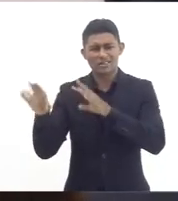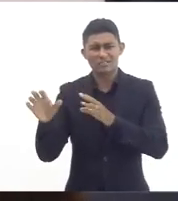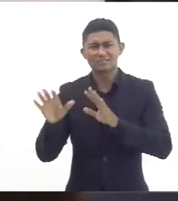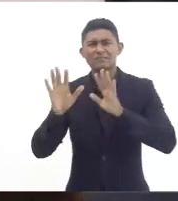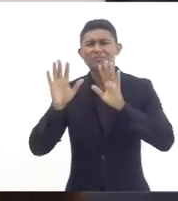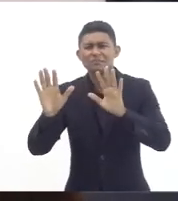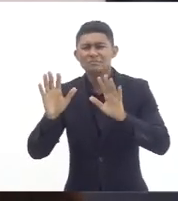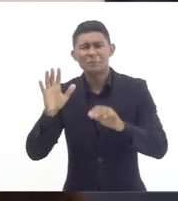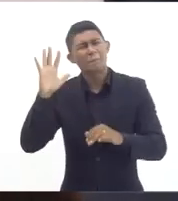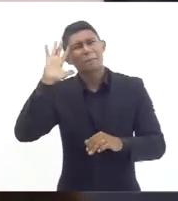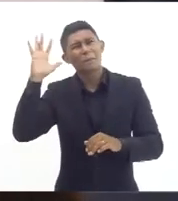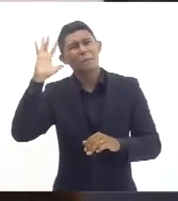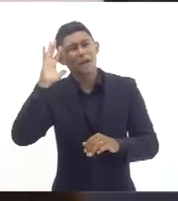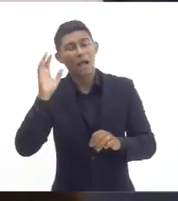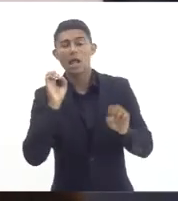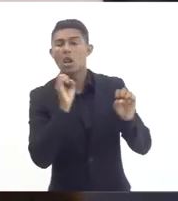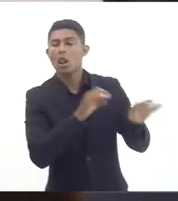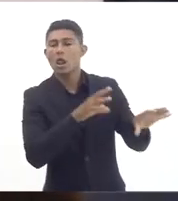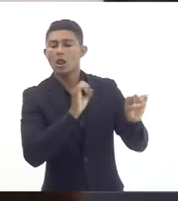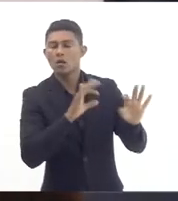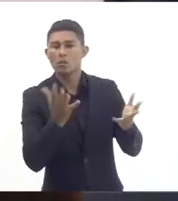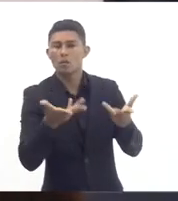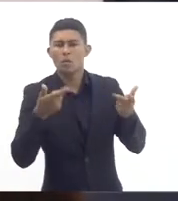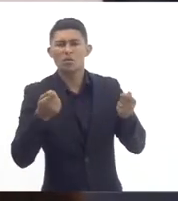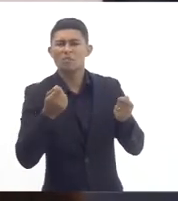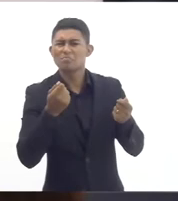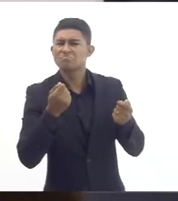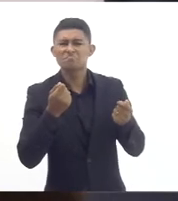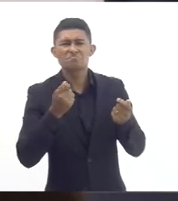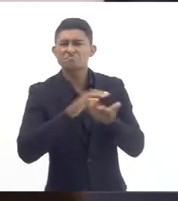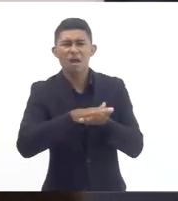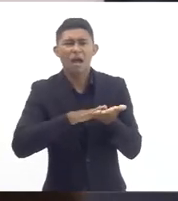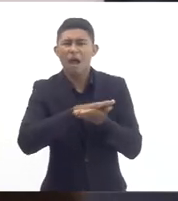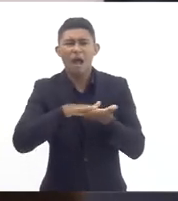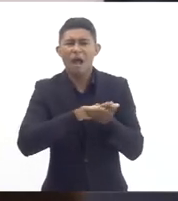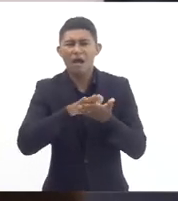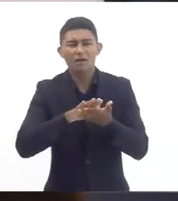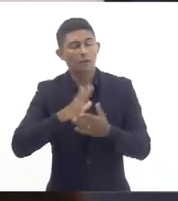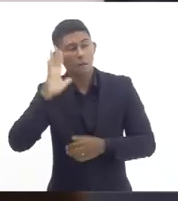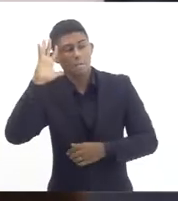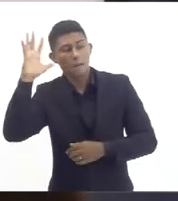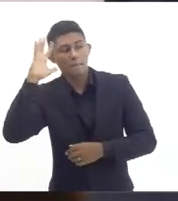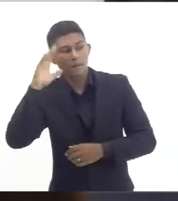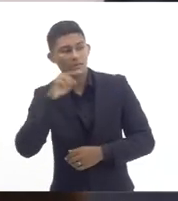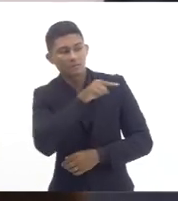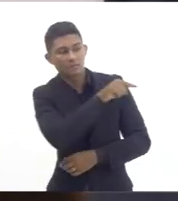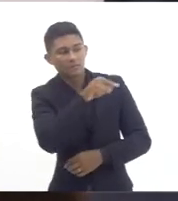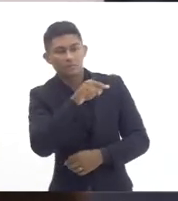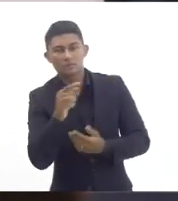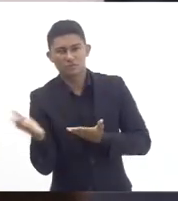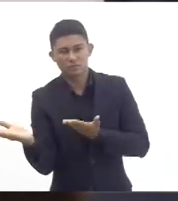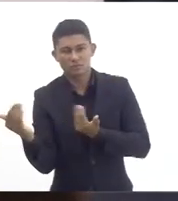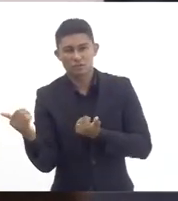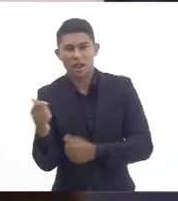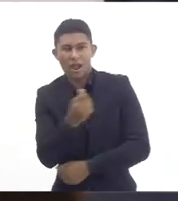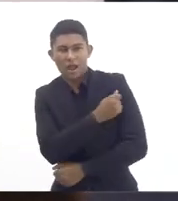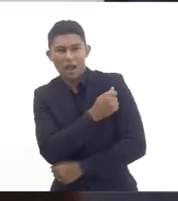real qualidade da educação a gente não está pensando de fato na formação dos nossos jovens